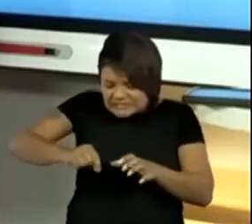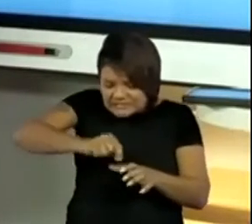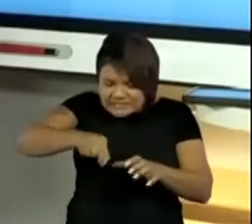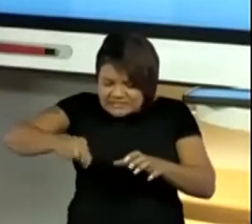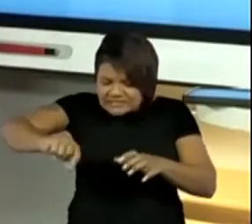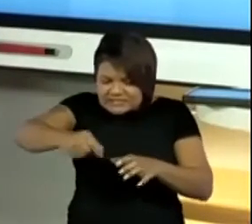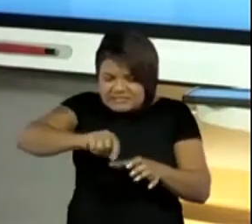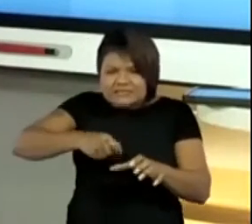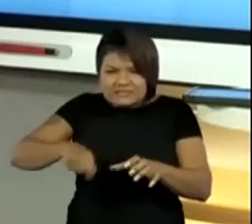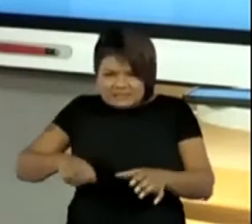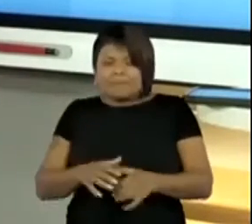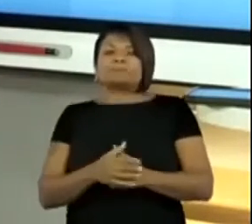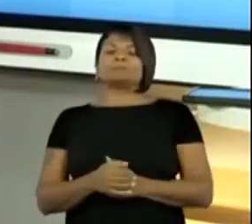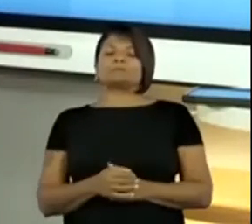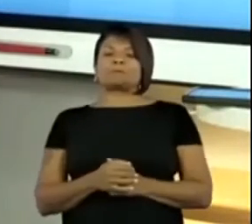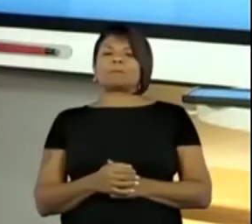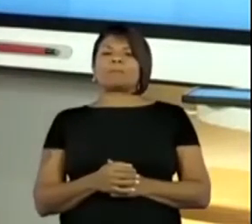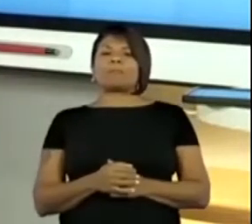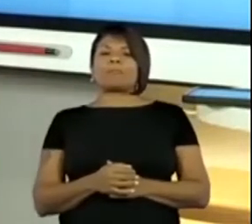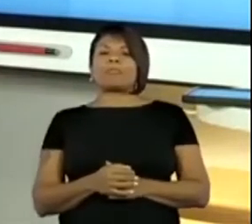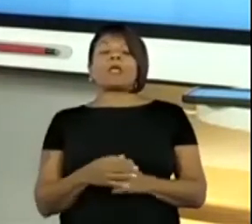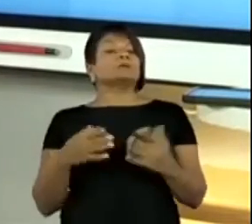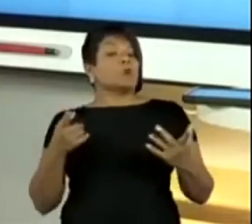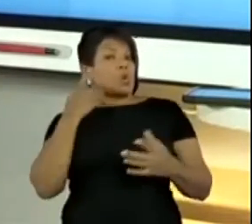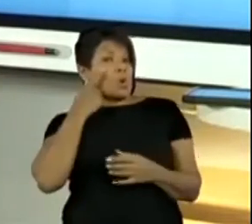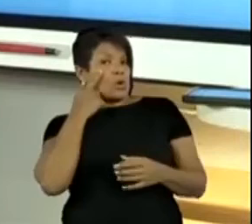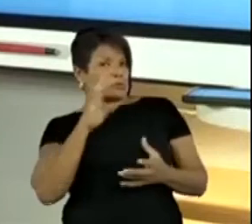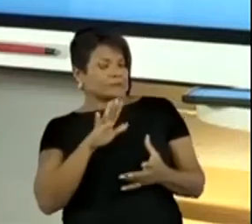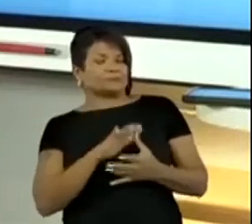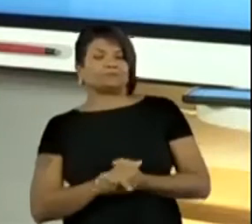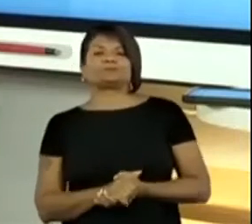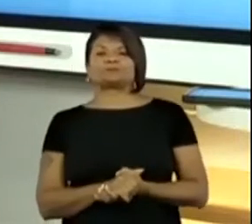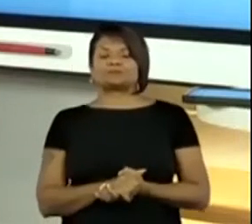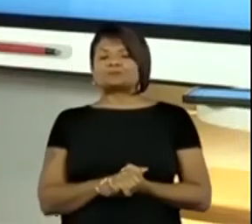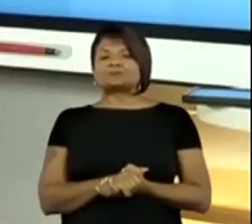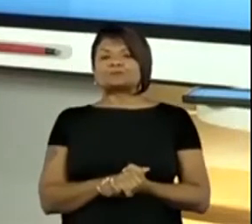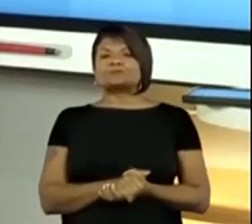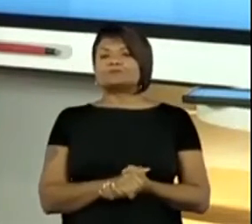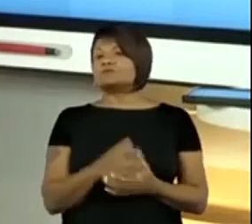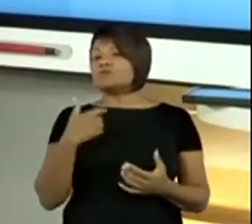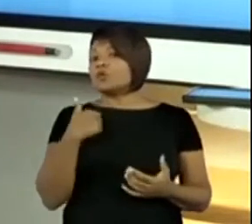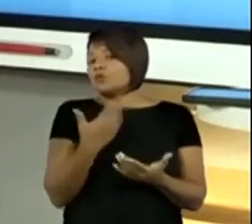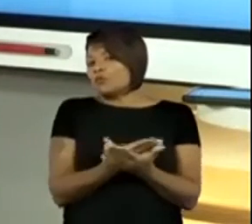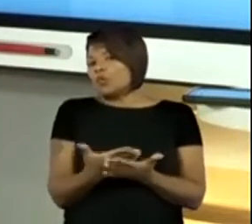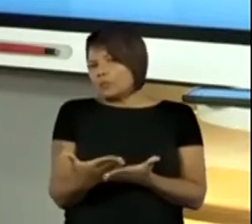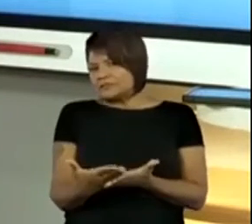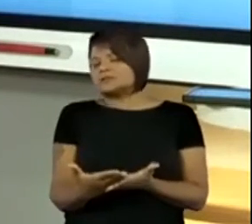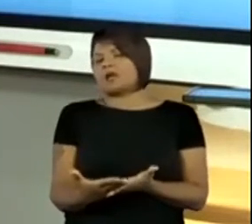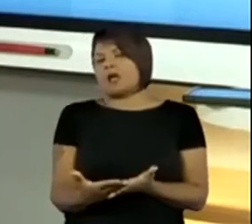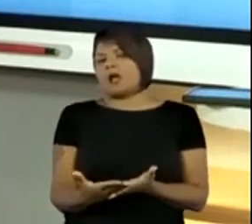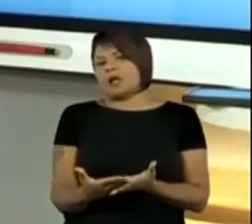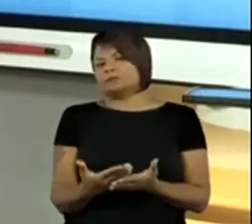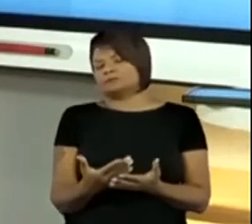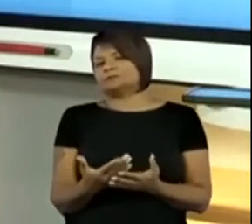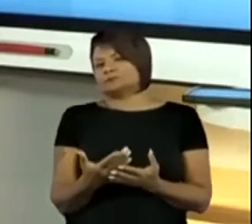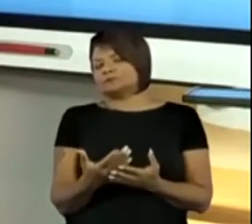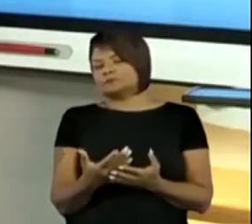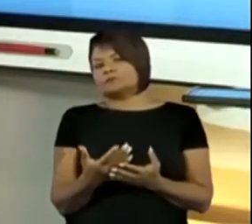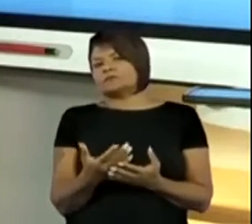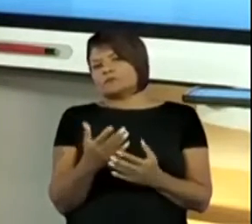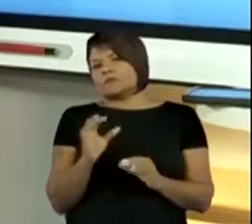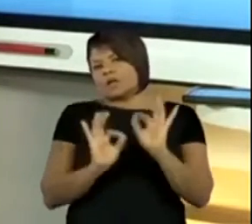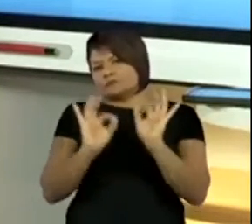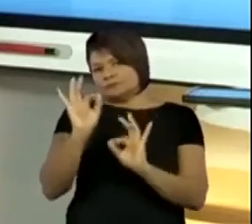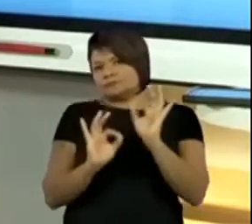poder estar fazendo. Olha só. Então, vamos lá. Eu vou começar a montar o nosso jogo. Já pegou o seu material